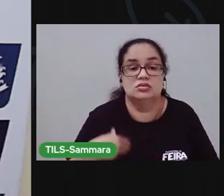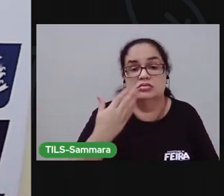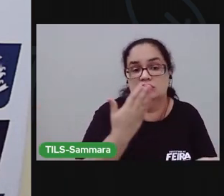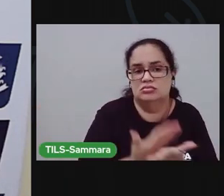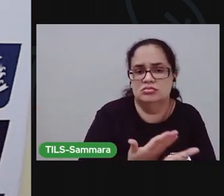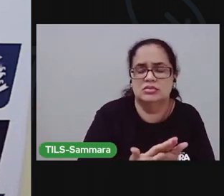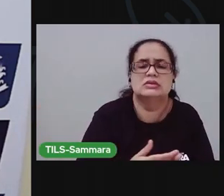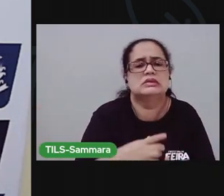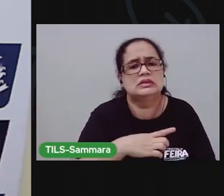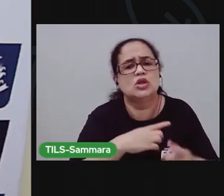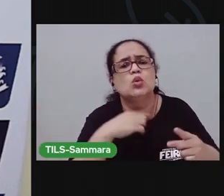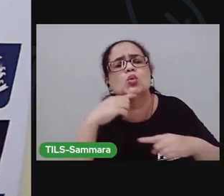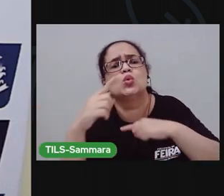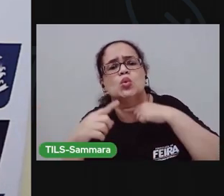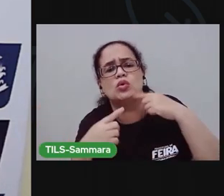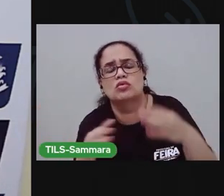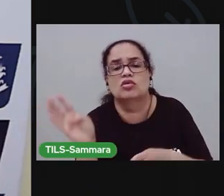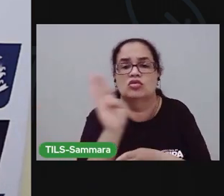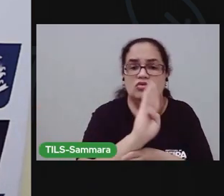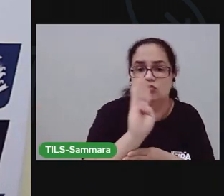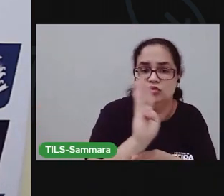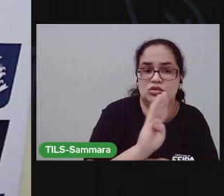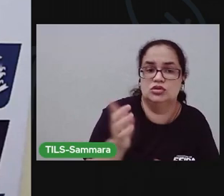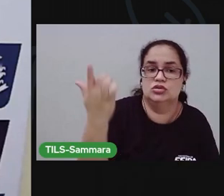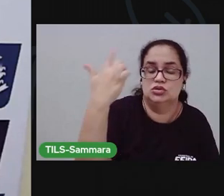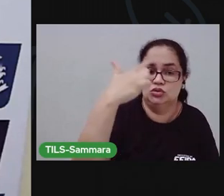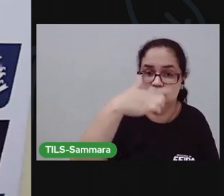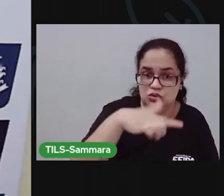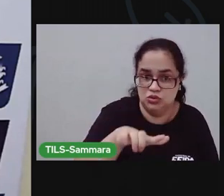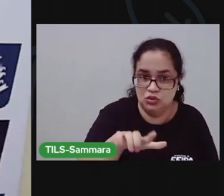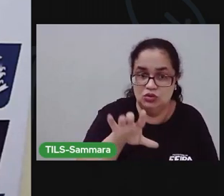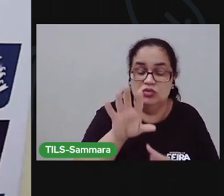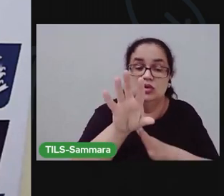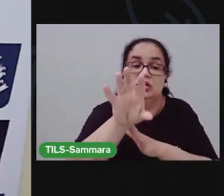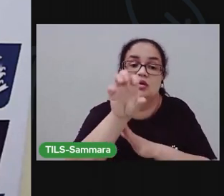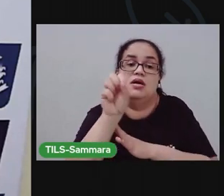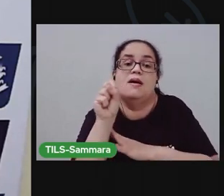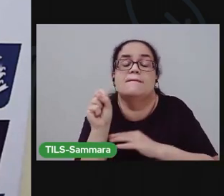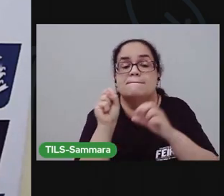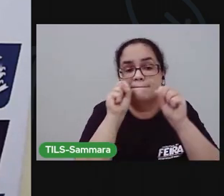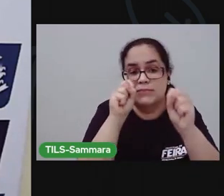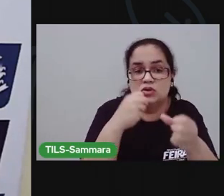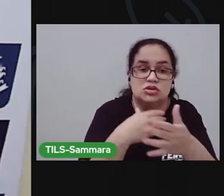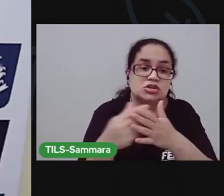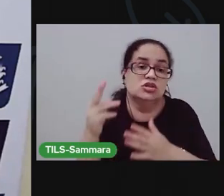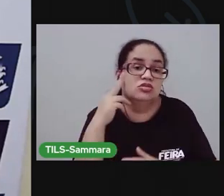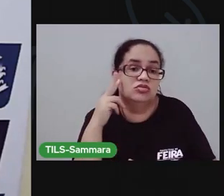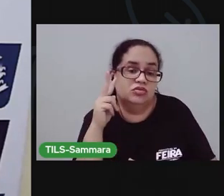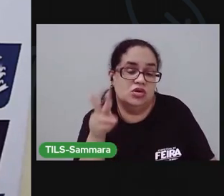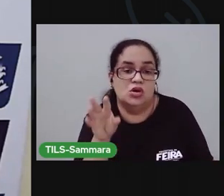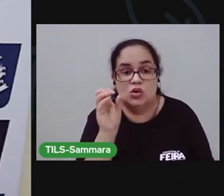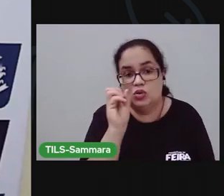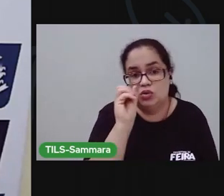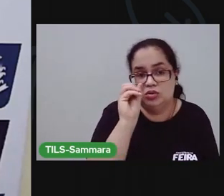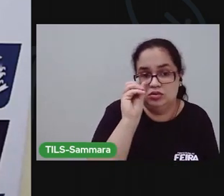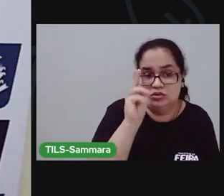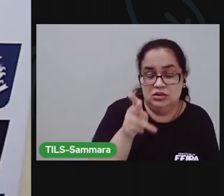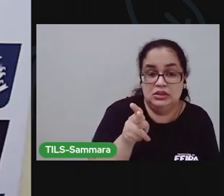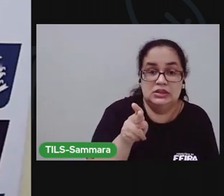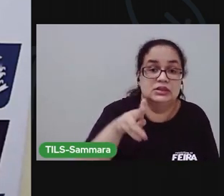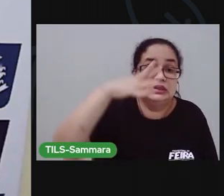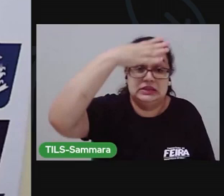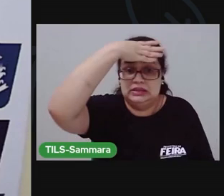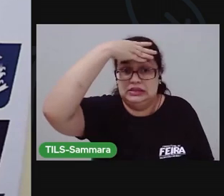com dúvida, assiste o vídeo novamente. Ele fica gravado aqui no canal. Você pode assistir a qualquer momento, tá bom? Não